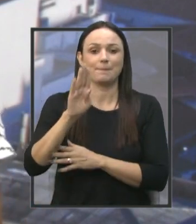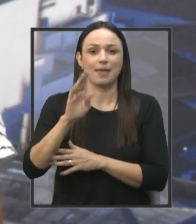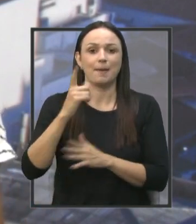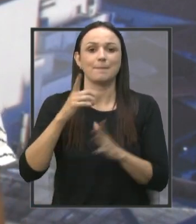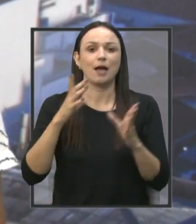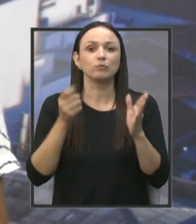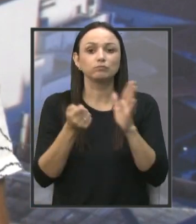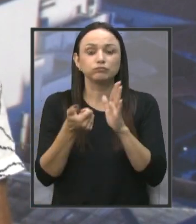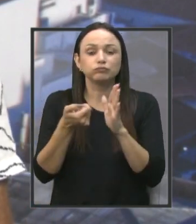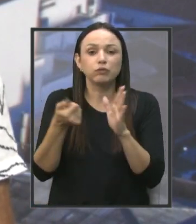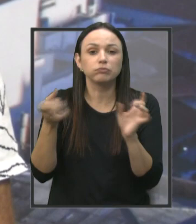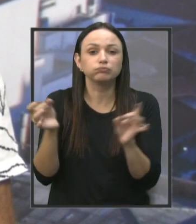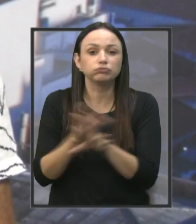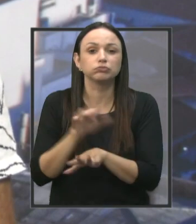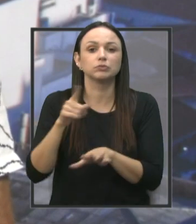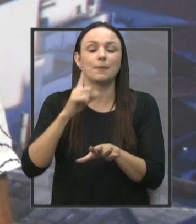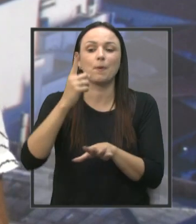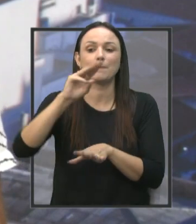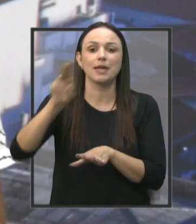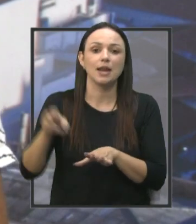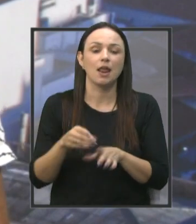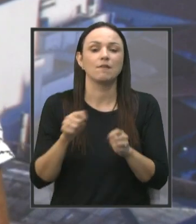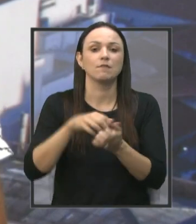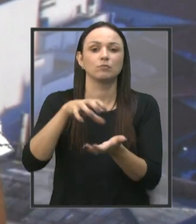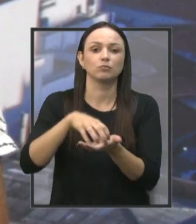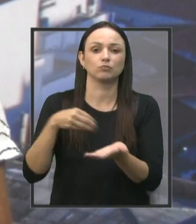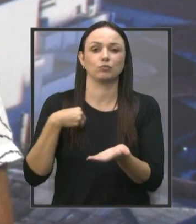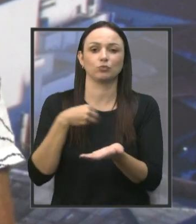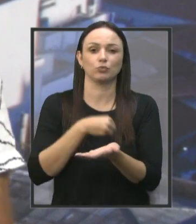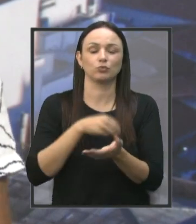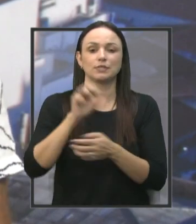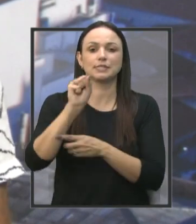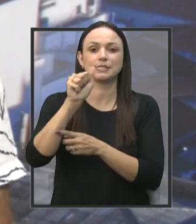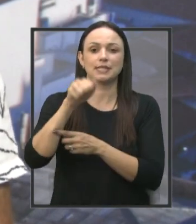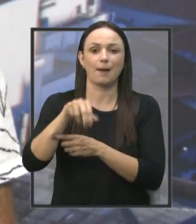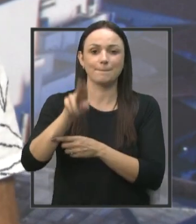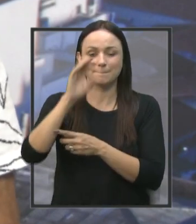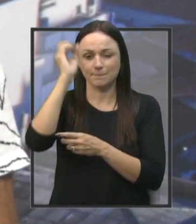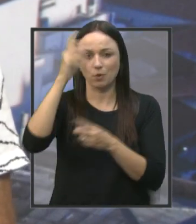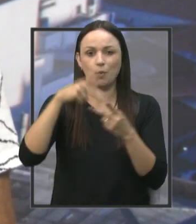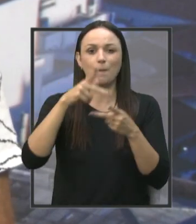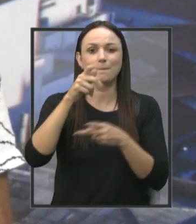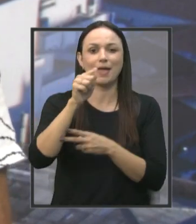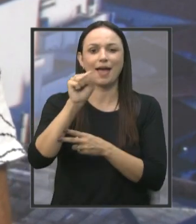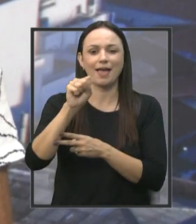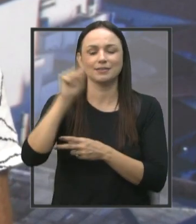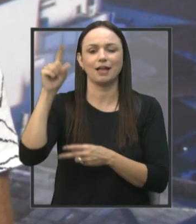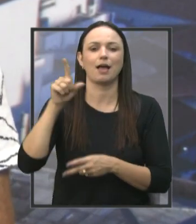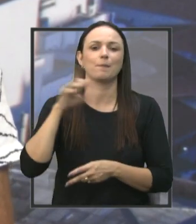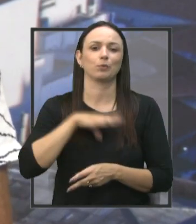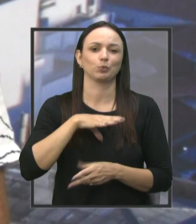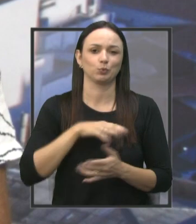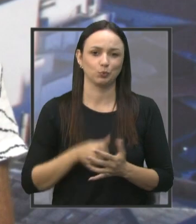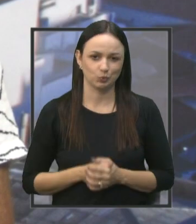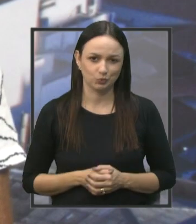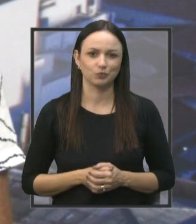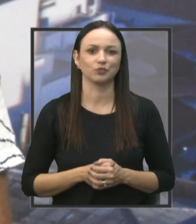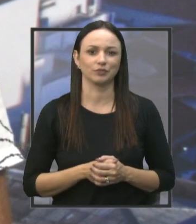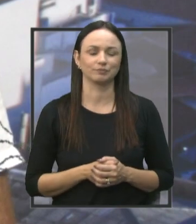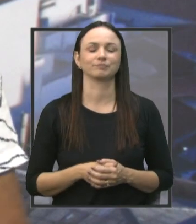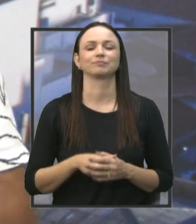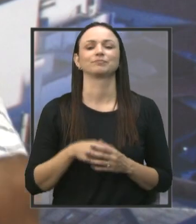aí um milhão que vai ser para montar o pronto atendimento, SAMU e o PAS lá do distrito de Potunduva, né. Eu tive lá,